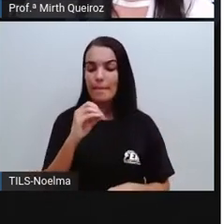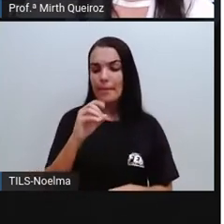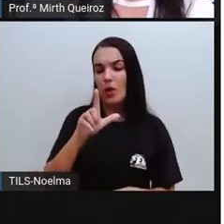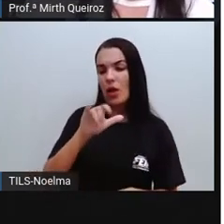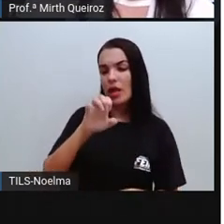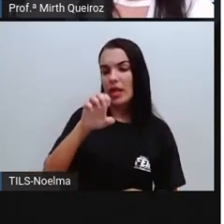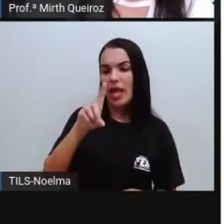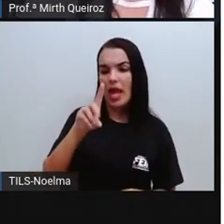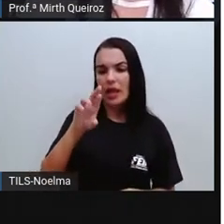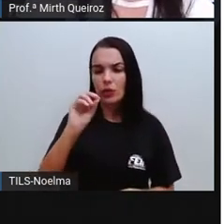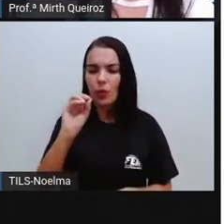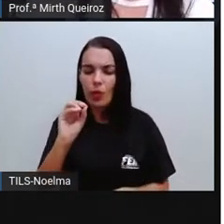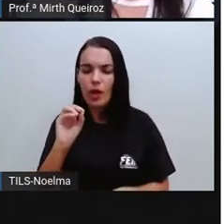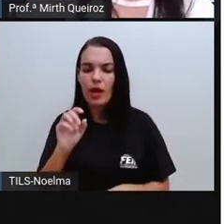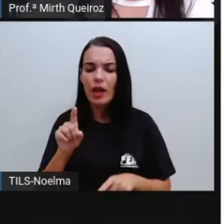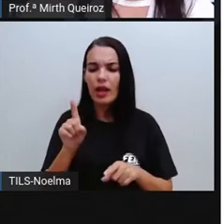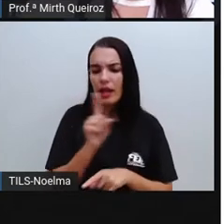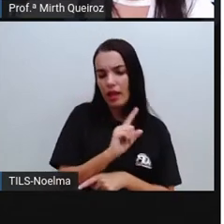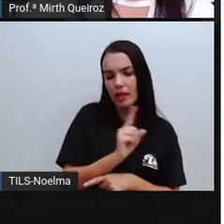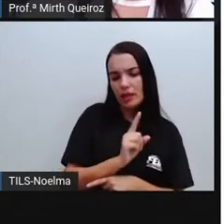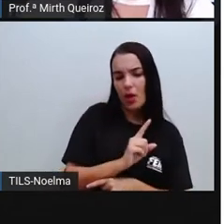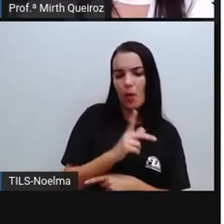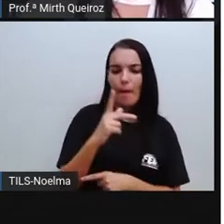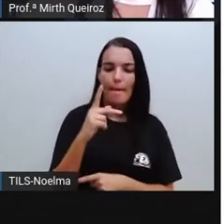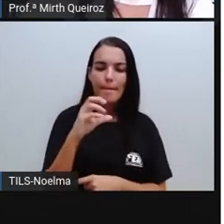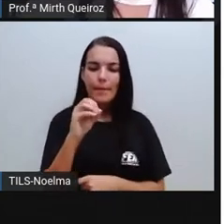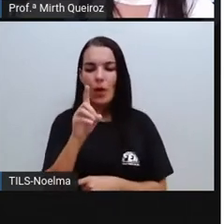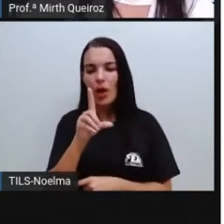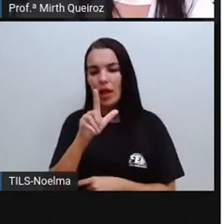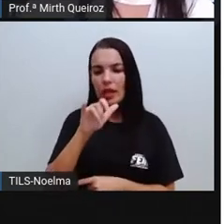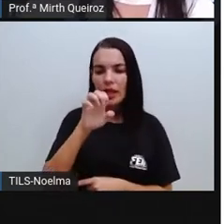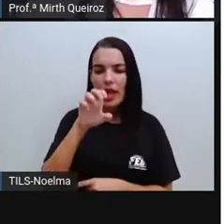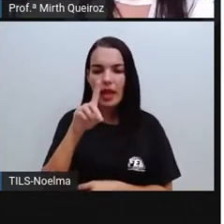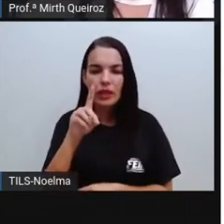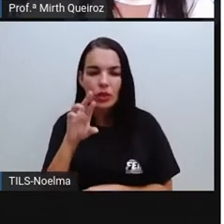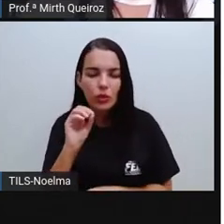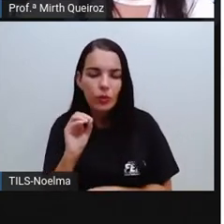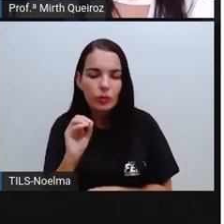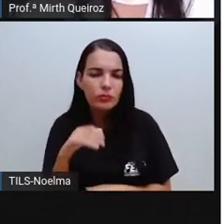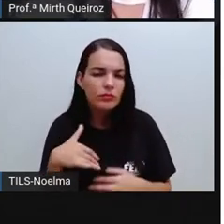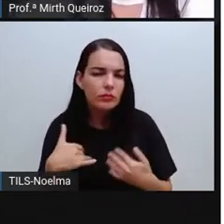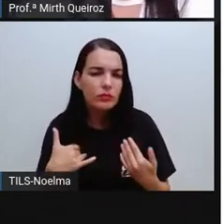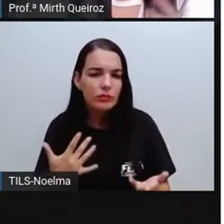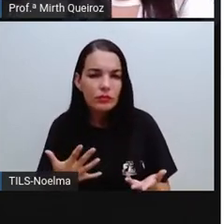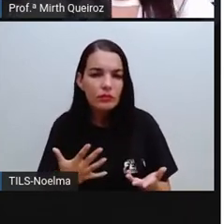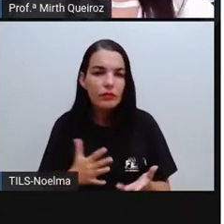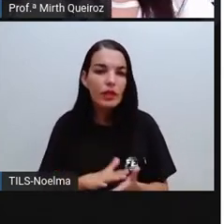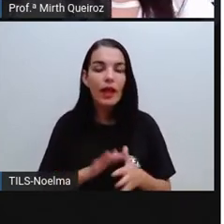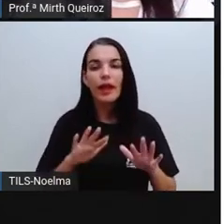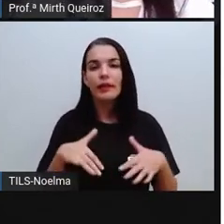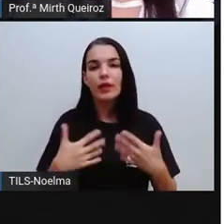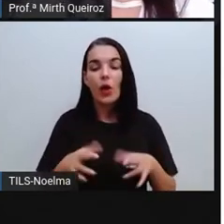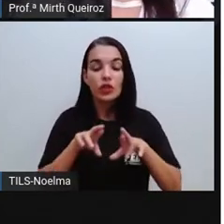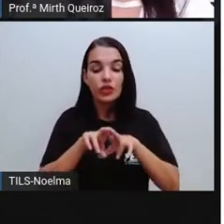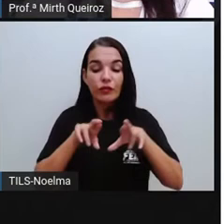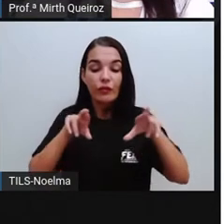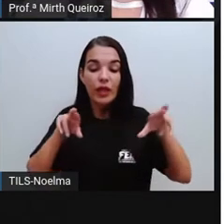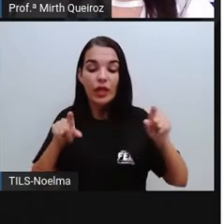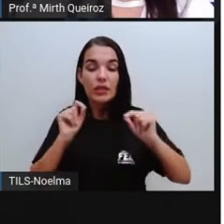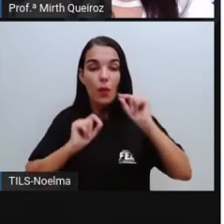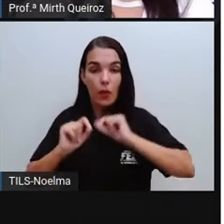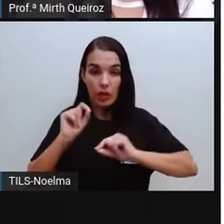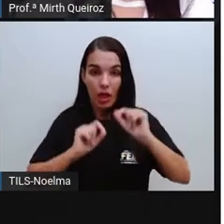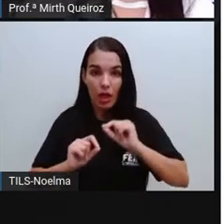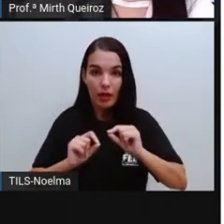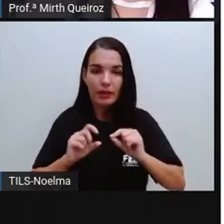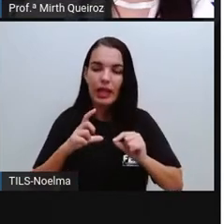corpo redondo? Como o próprio nome diz, uma figura que não é um poliedro ou não poliedro